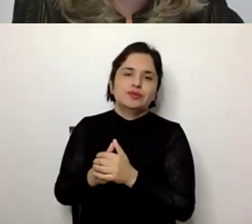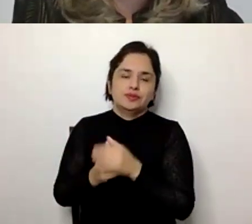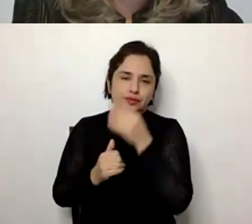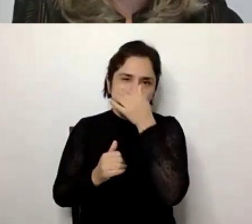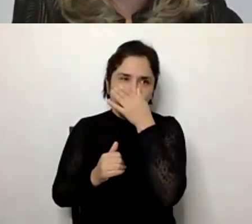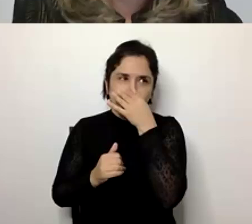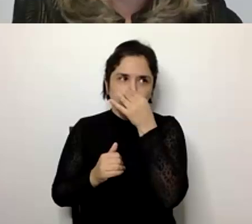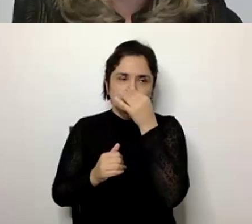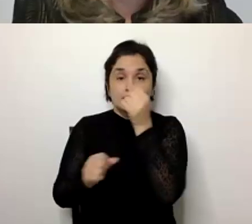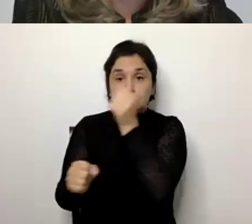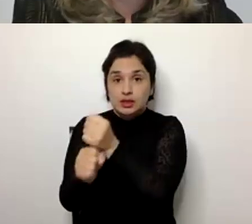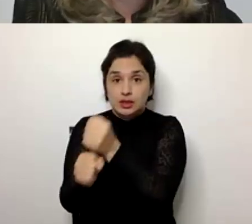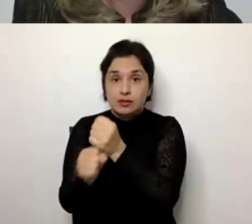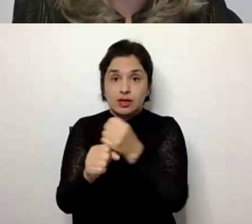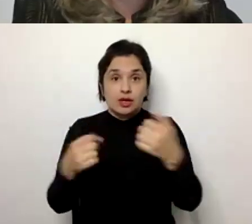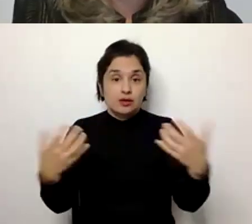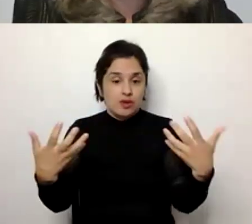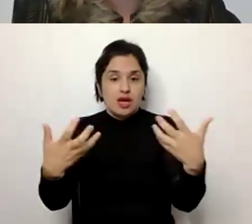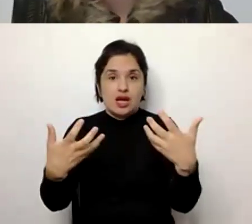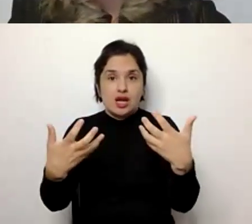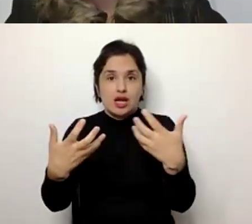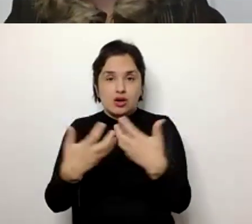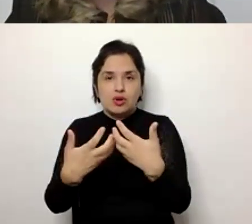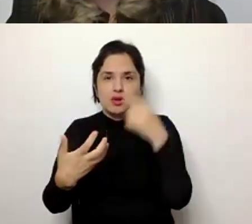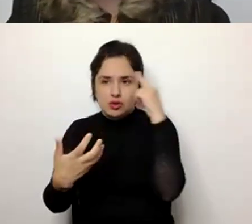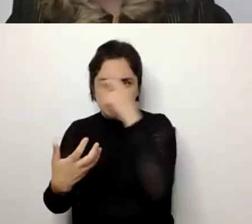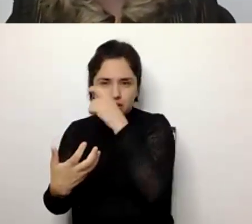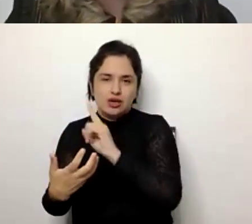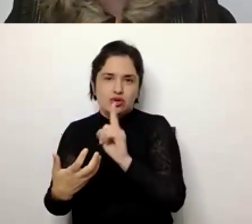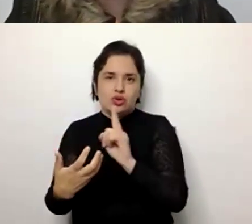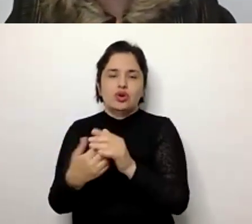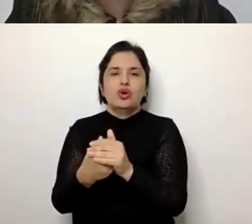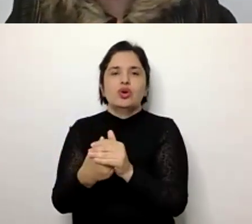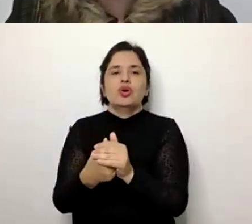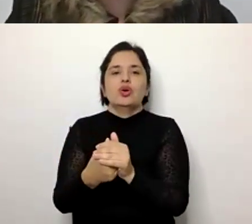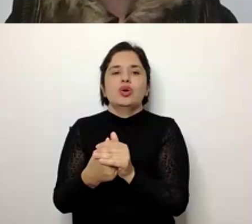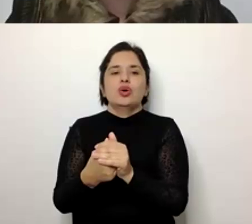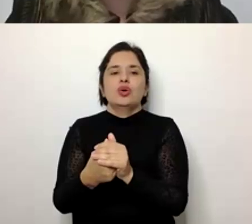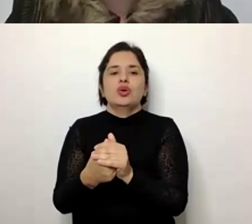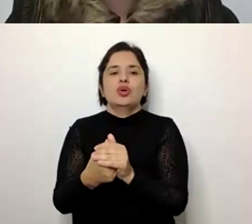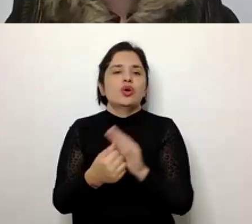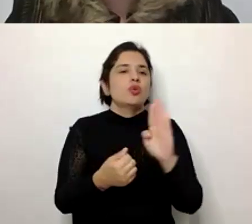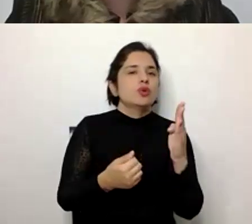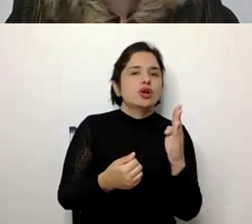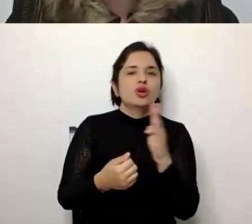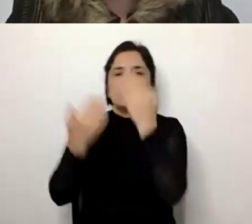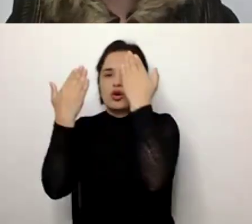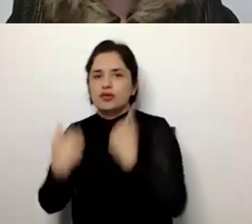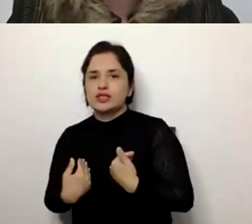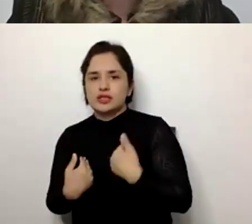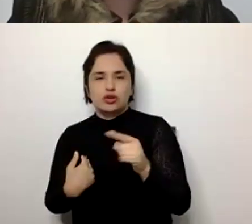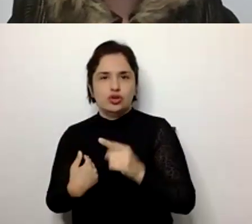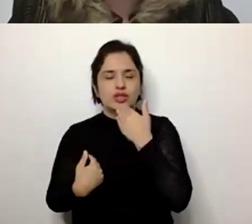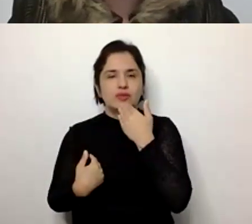que pode trabalhar de uma forma muito mais complexa, não somente entendido como aspecto biológico ou físico, mas também